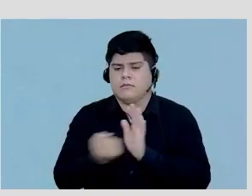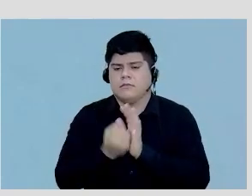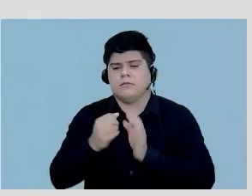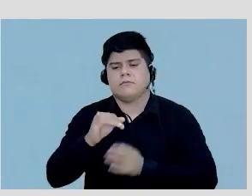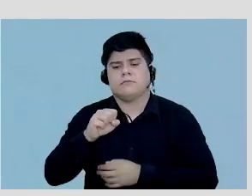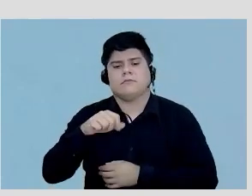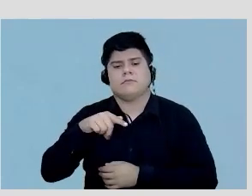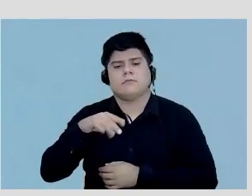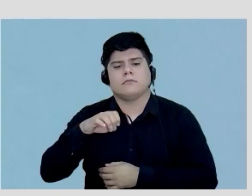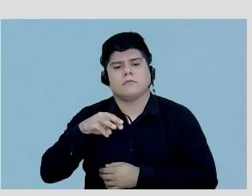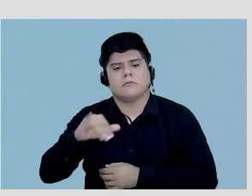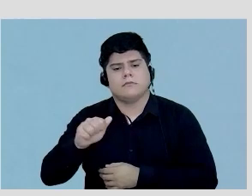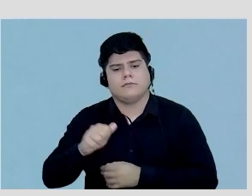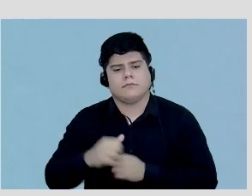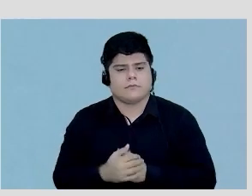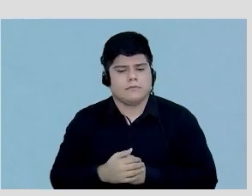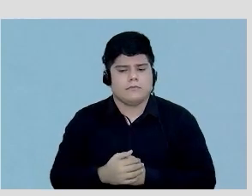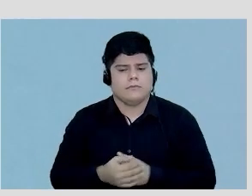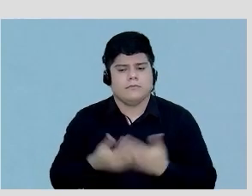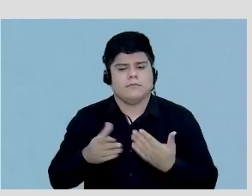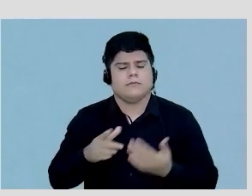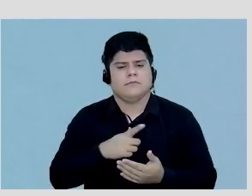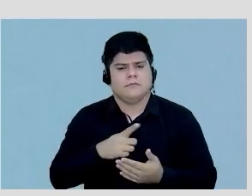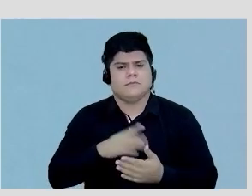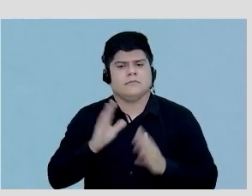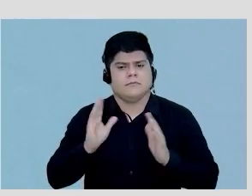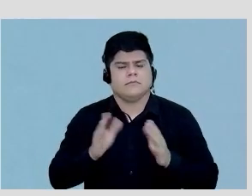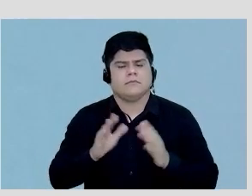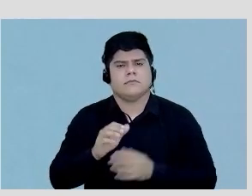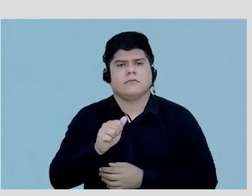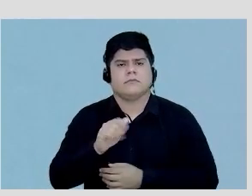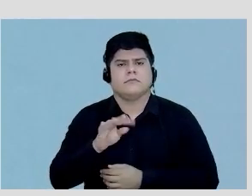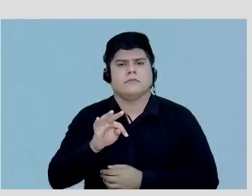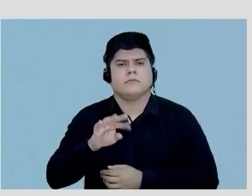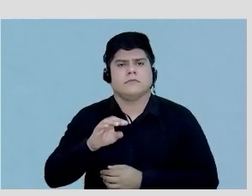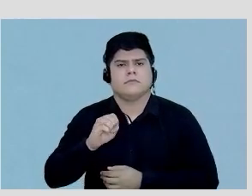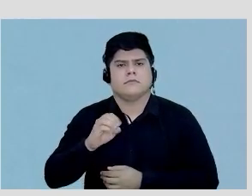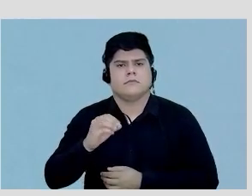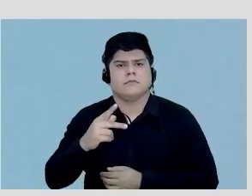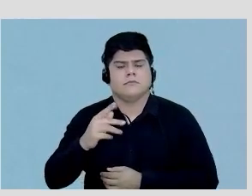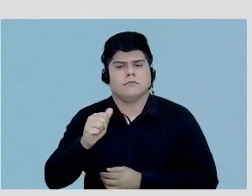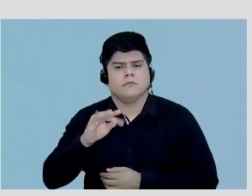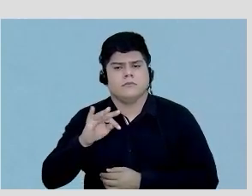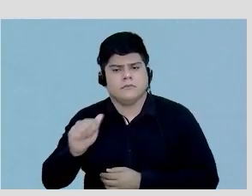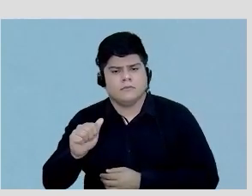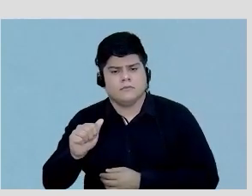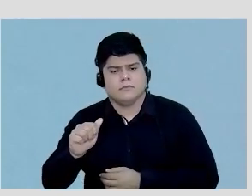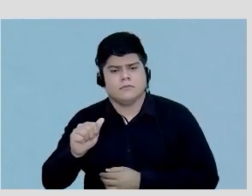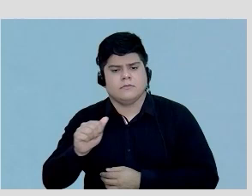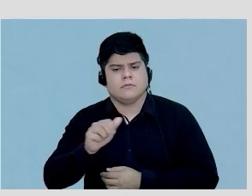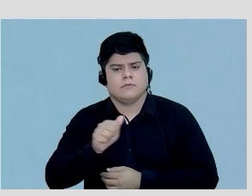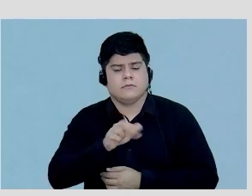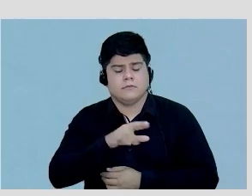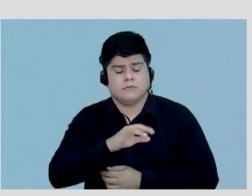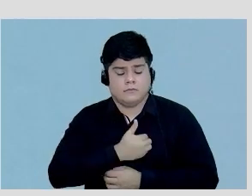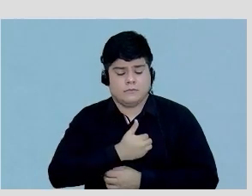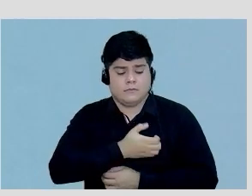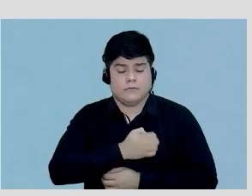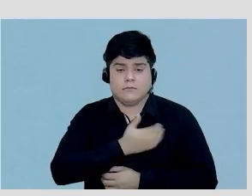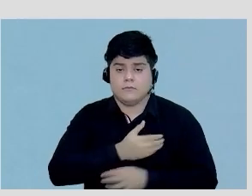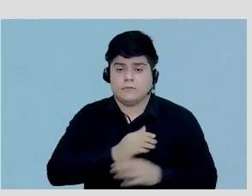então já tem uma atriopatia atrial esquerda e tem um PR